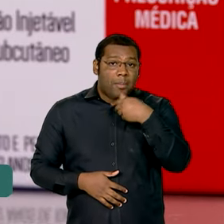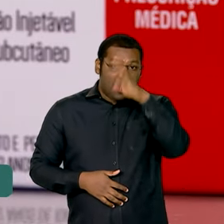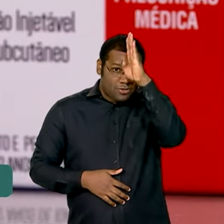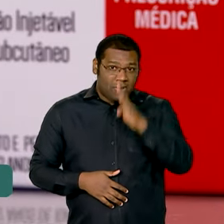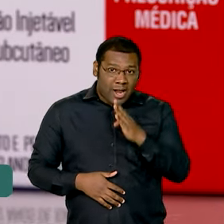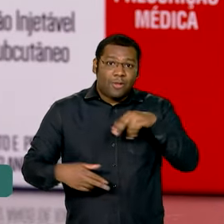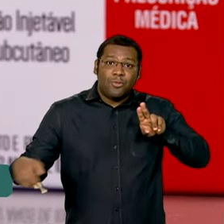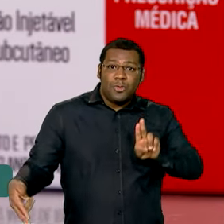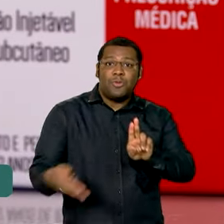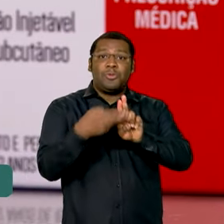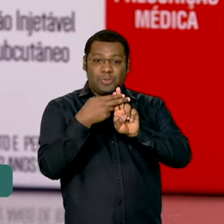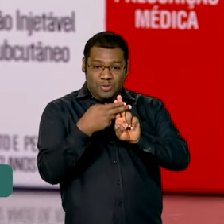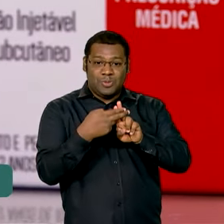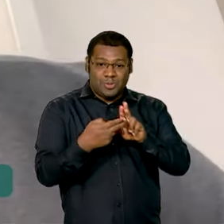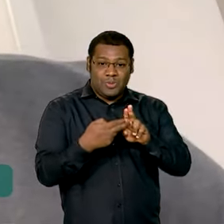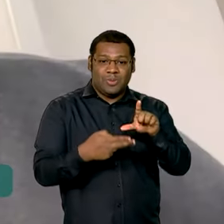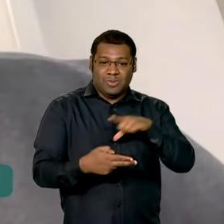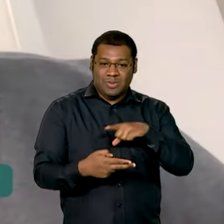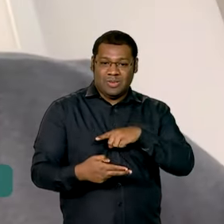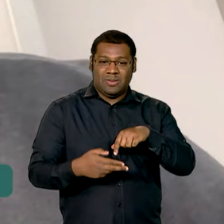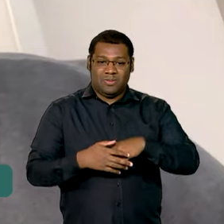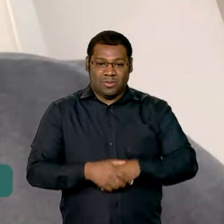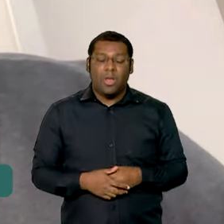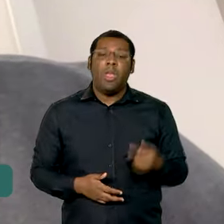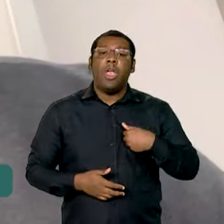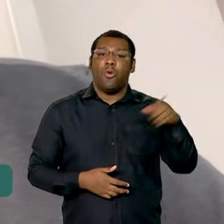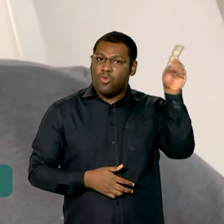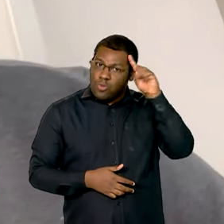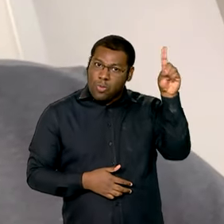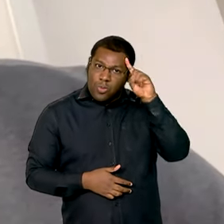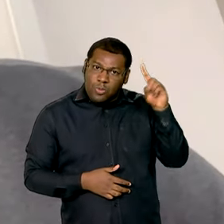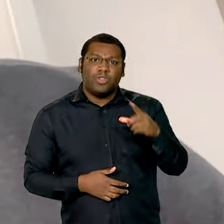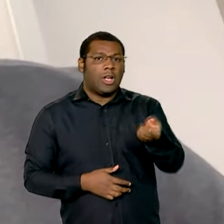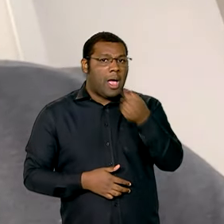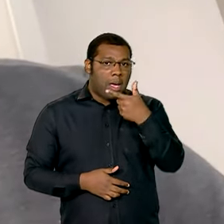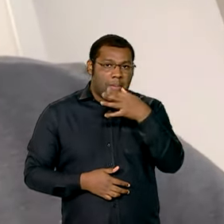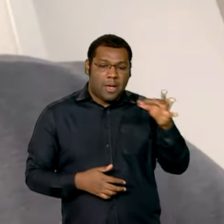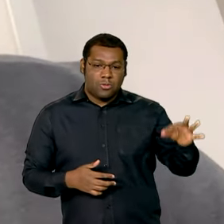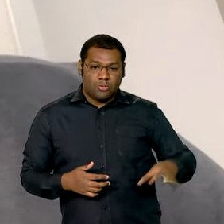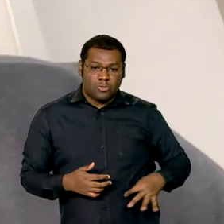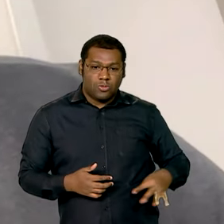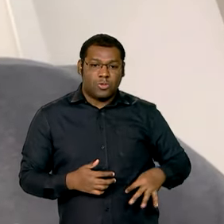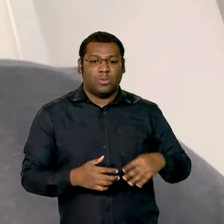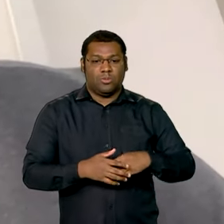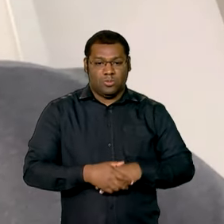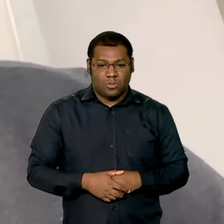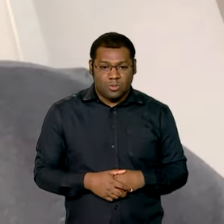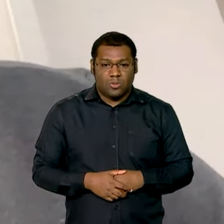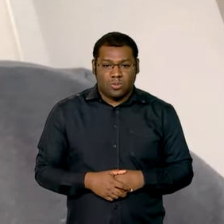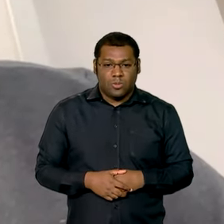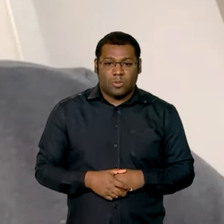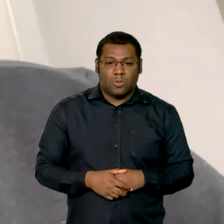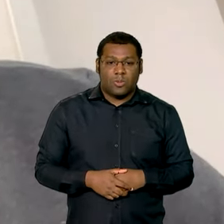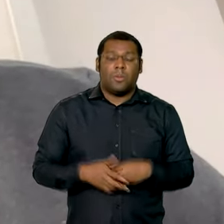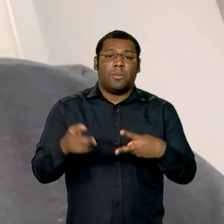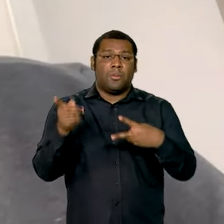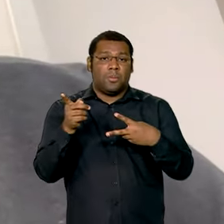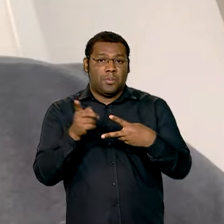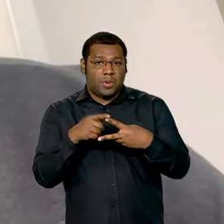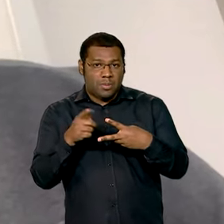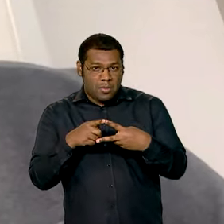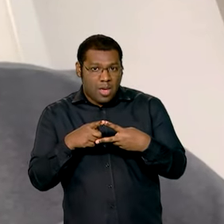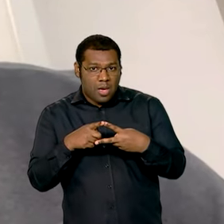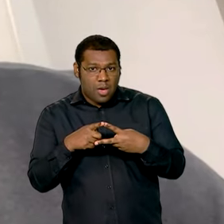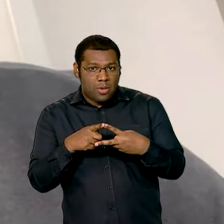Único de Saúde, o SUS. Eu uso insulina todos os dias. Eu uso dois tipos de insulina. A insulina de ação